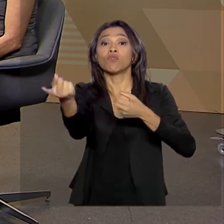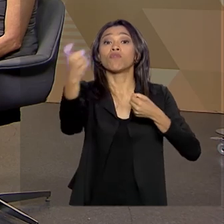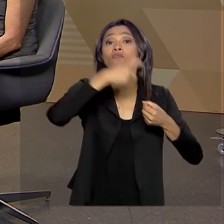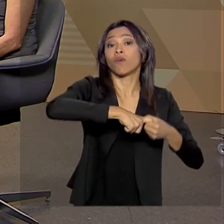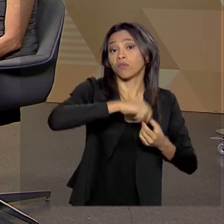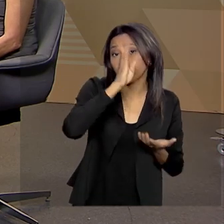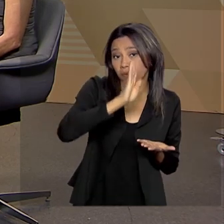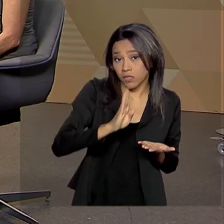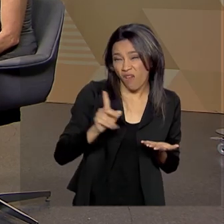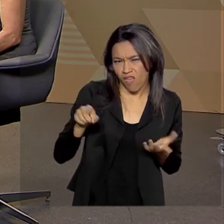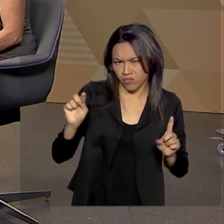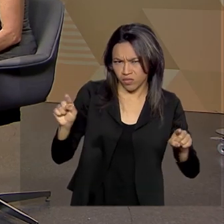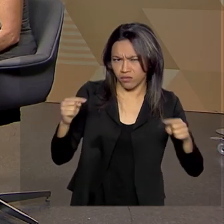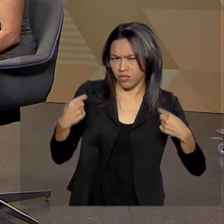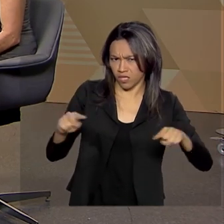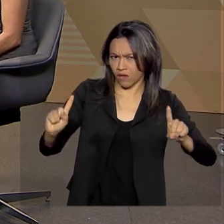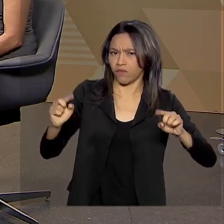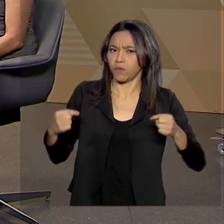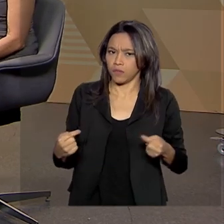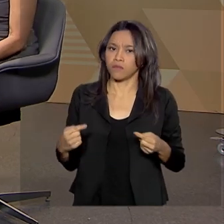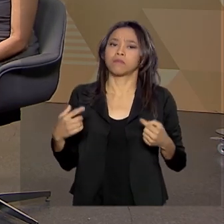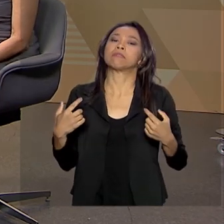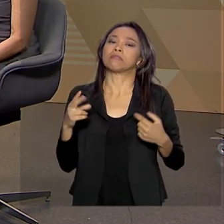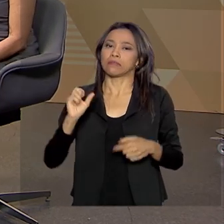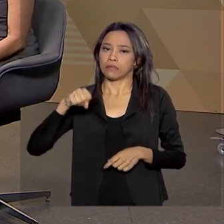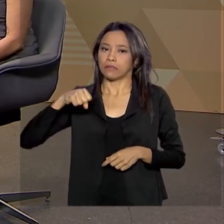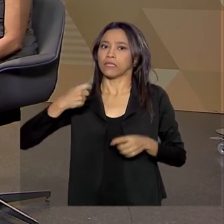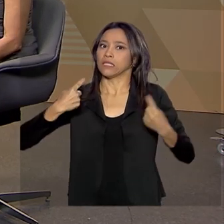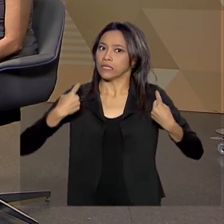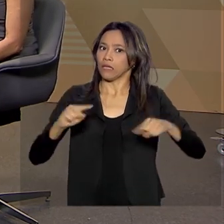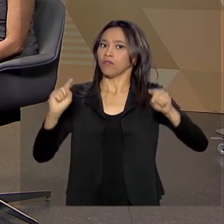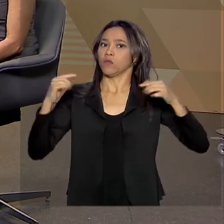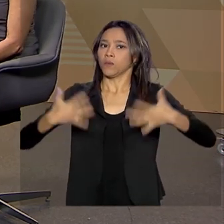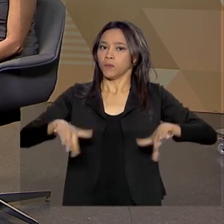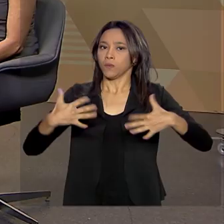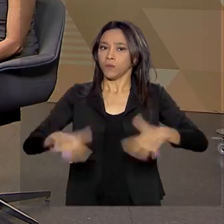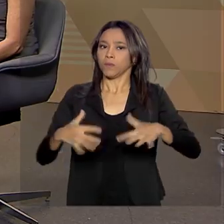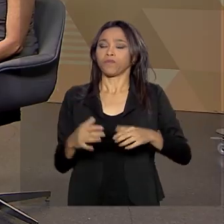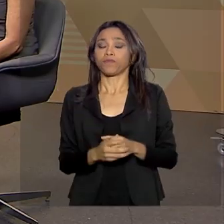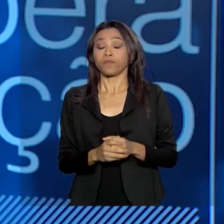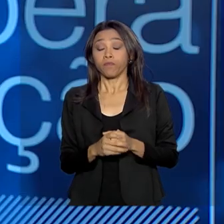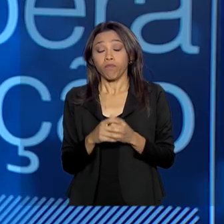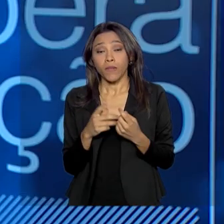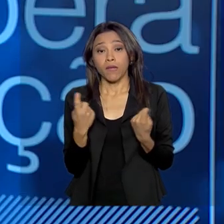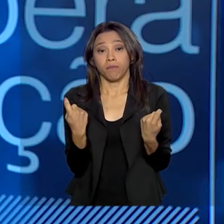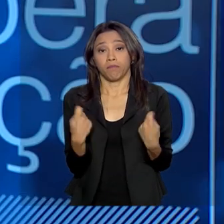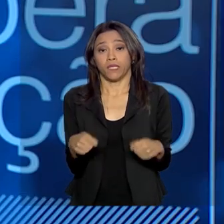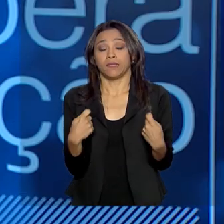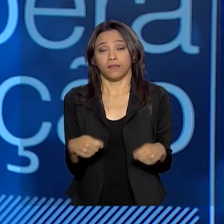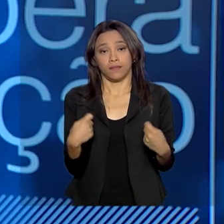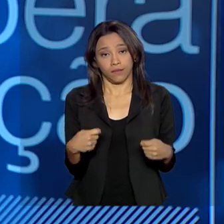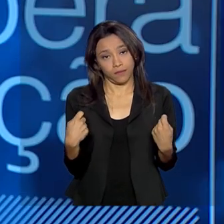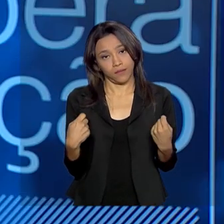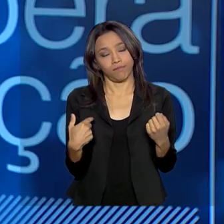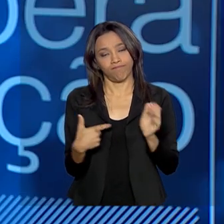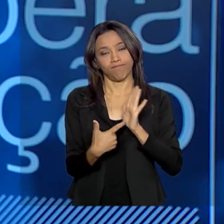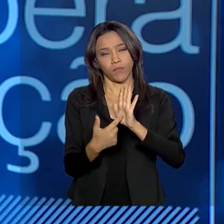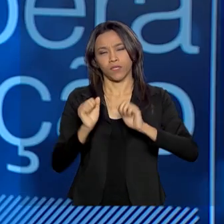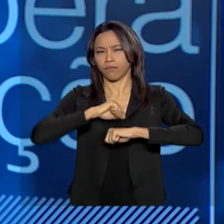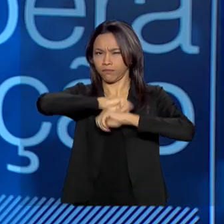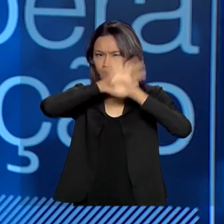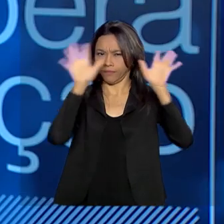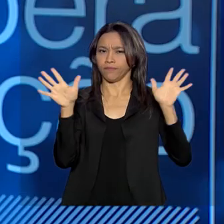desafio também? É um desafio enorme, mas eu diria assim, é preciso deixar bastante claro